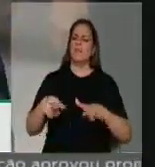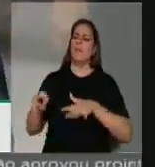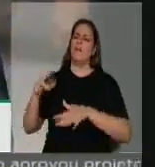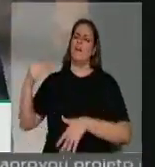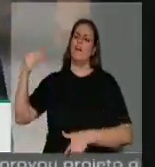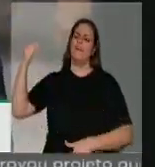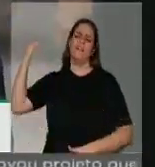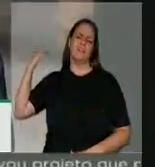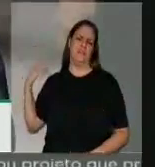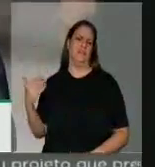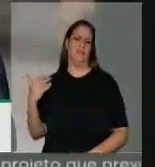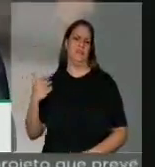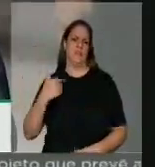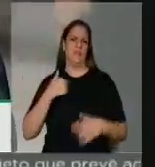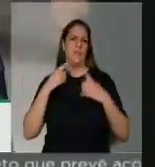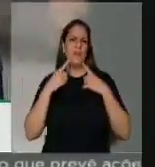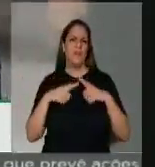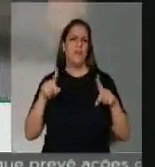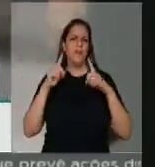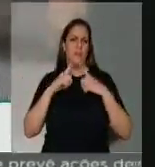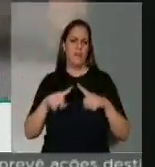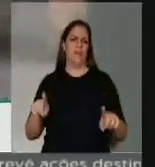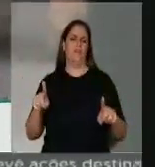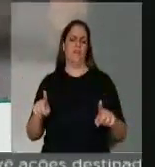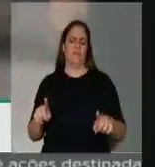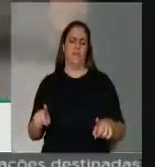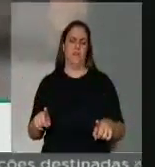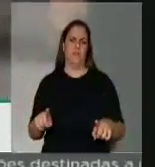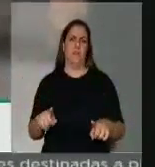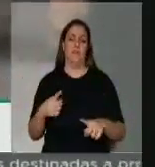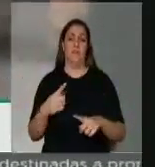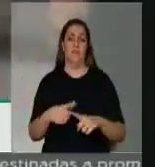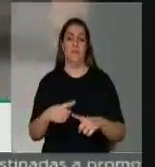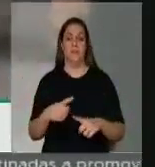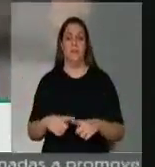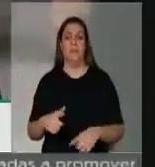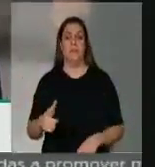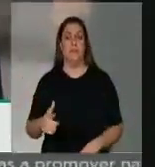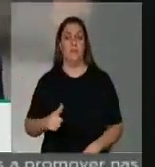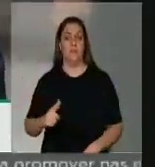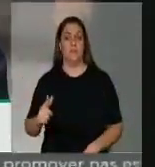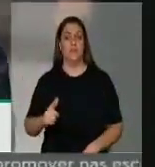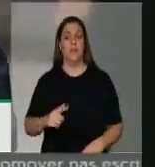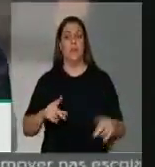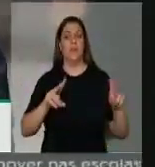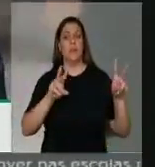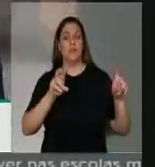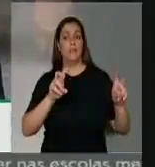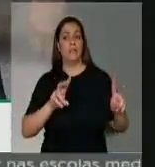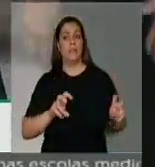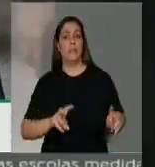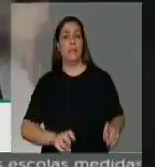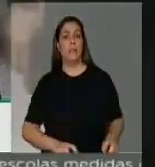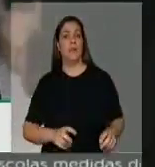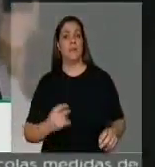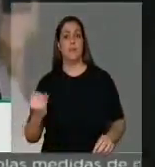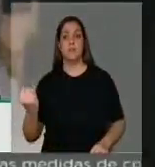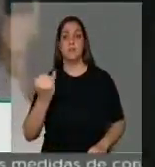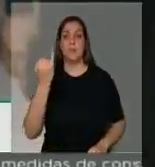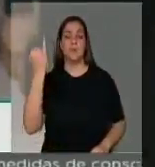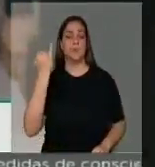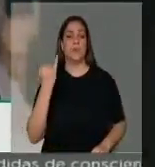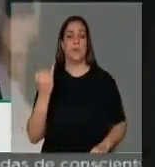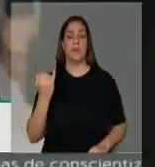à forma de condução, onde você tem matérias sendo colocadas em votação no plenário, sem